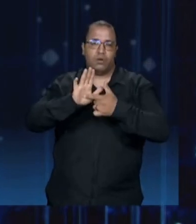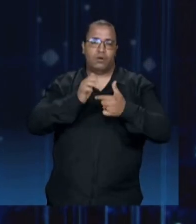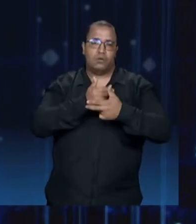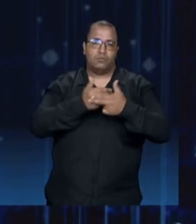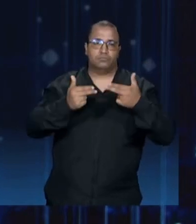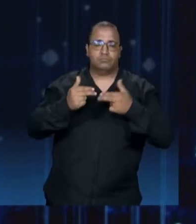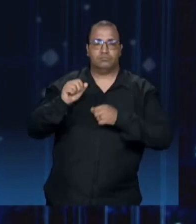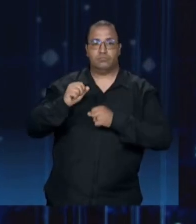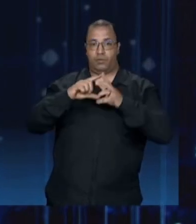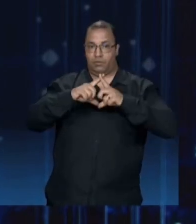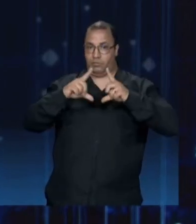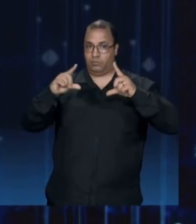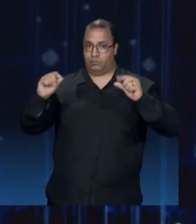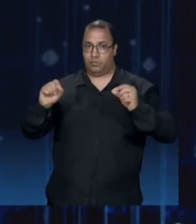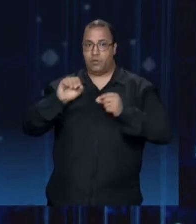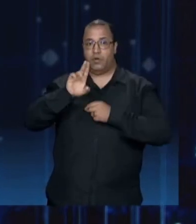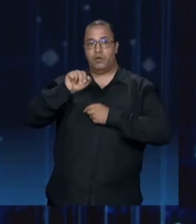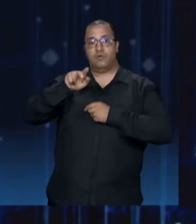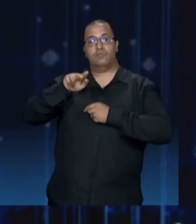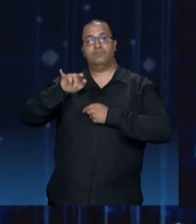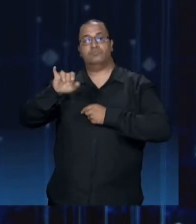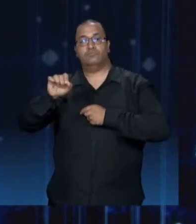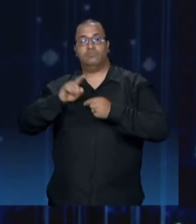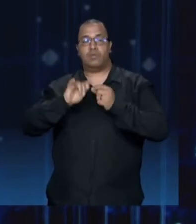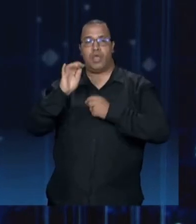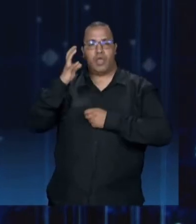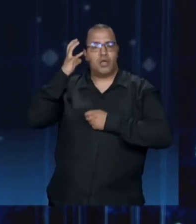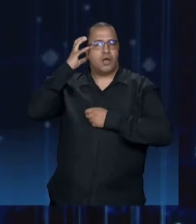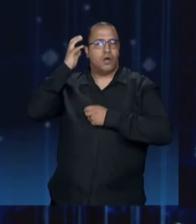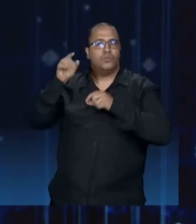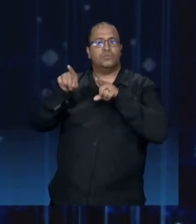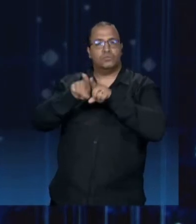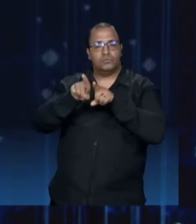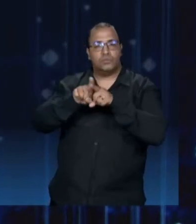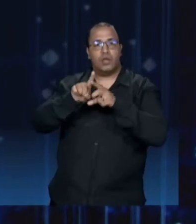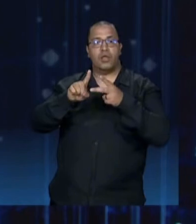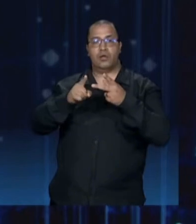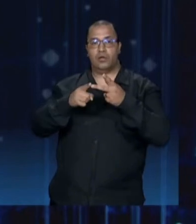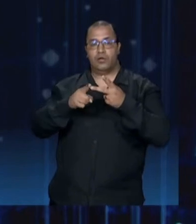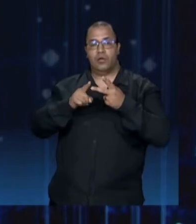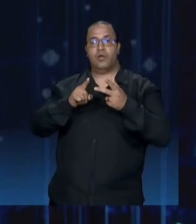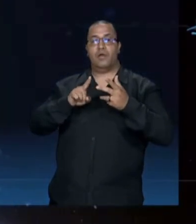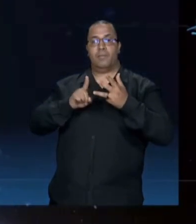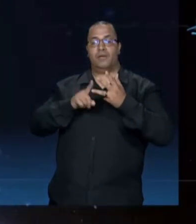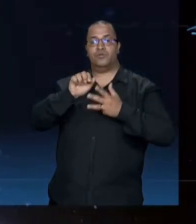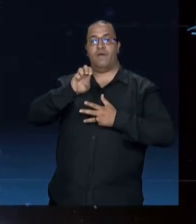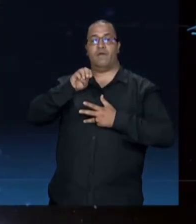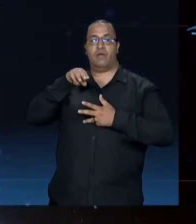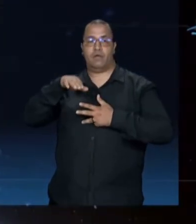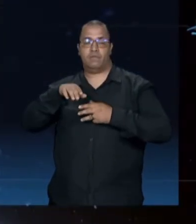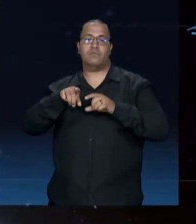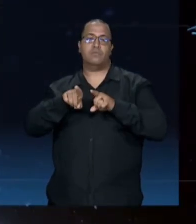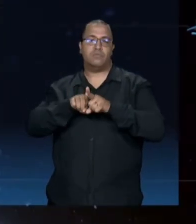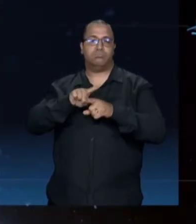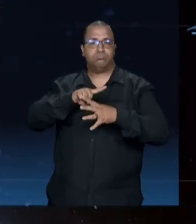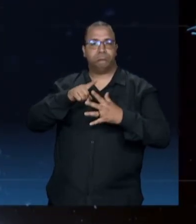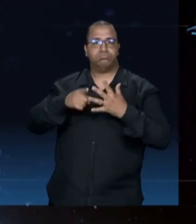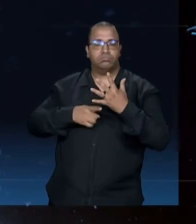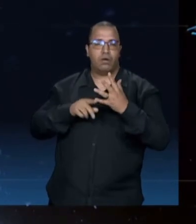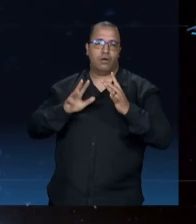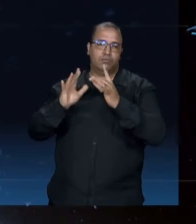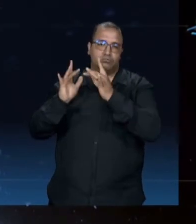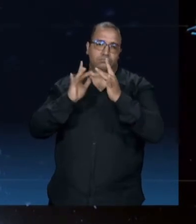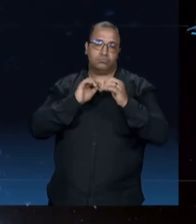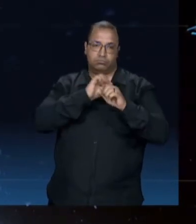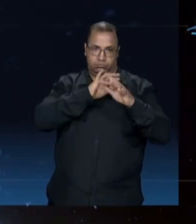também na Band News TV, na Rádio Bandeirantes, na Rádio Band News FM, além dos nossos canais